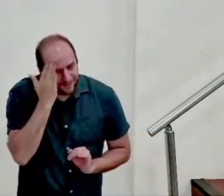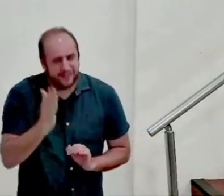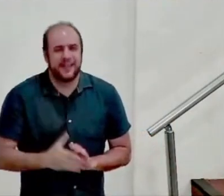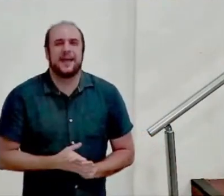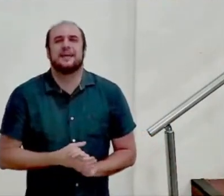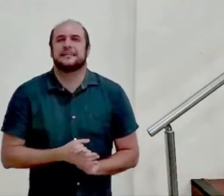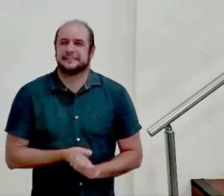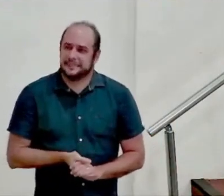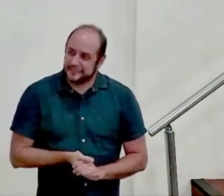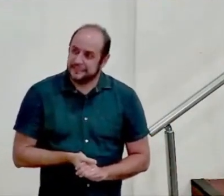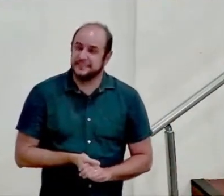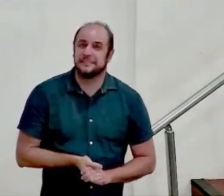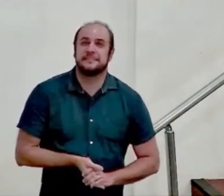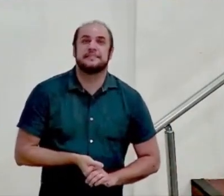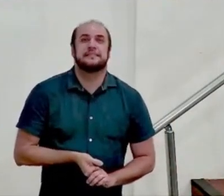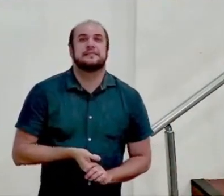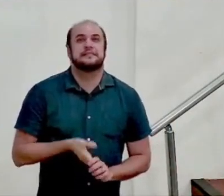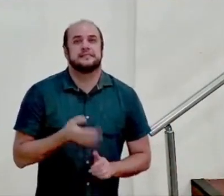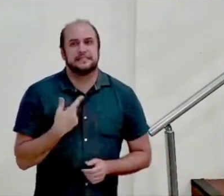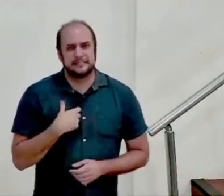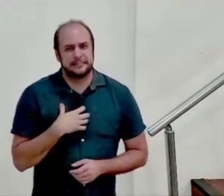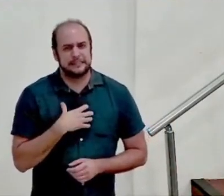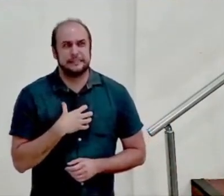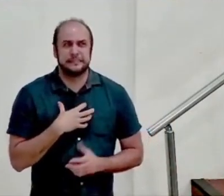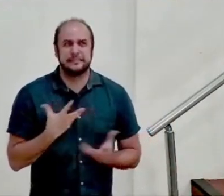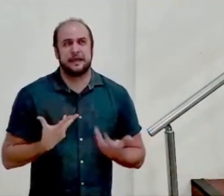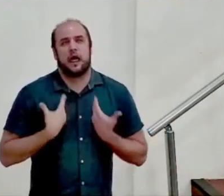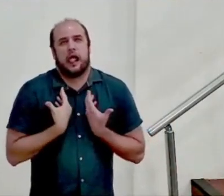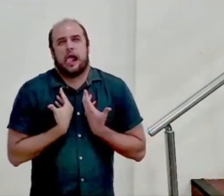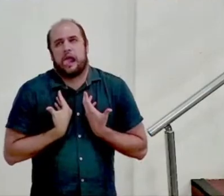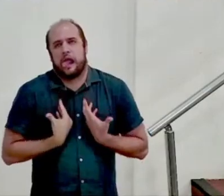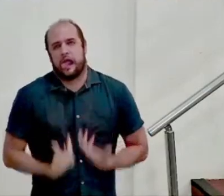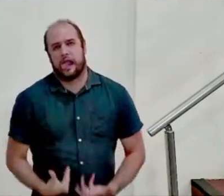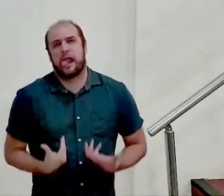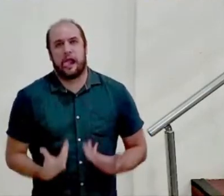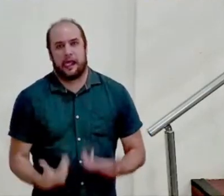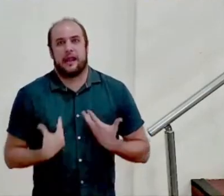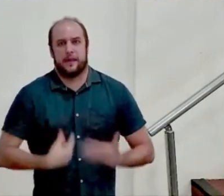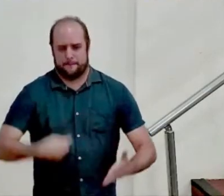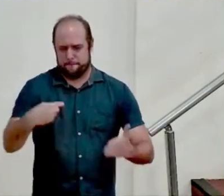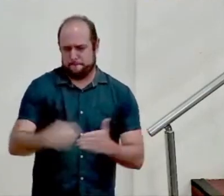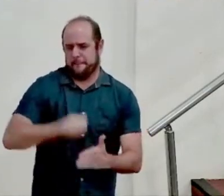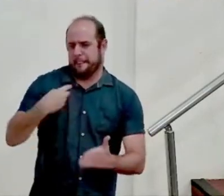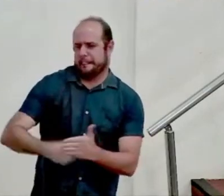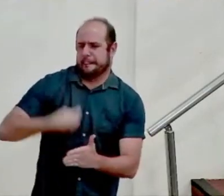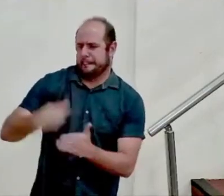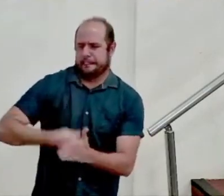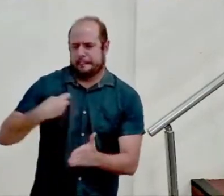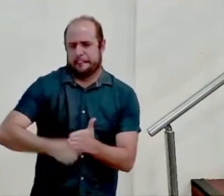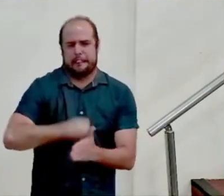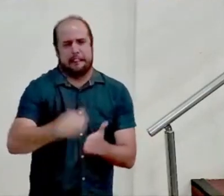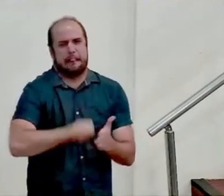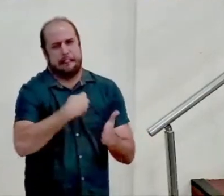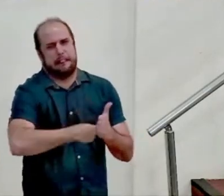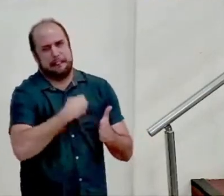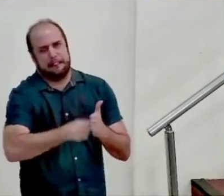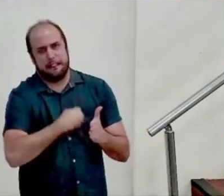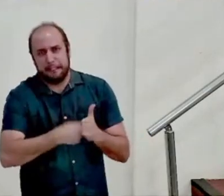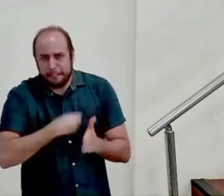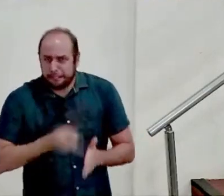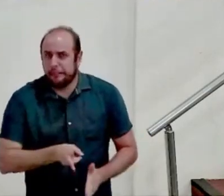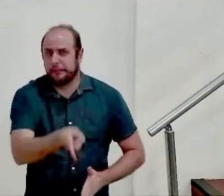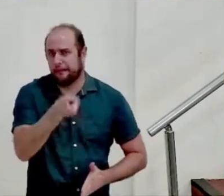vai ficar até, num certo sentido, exausto de tantas perguntas que esses pequenos vão fazer a você.